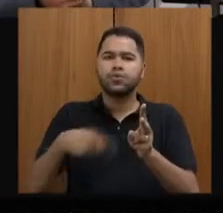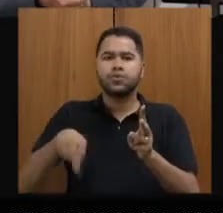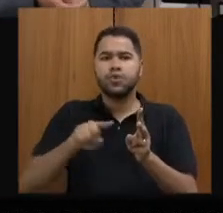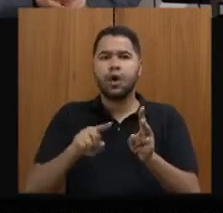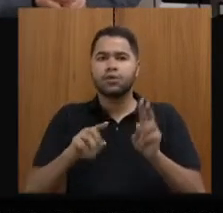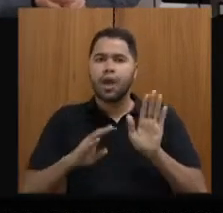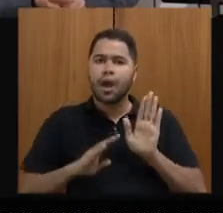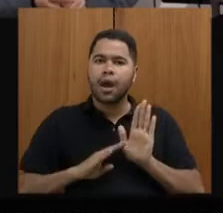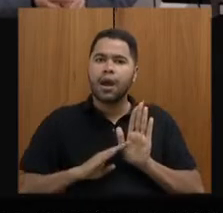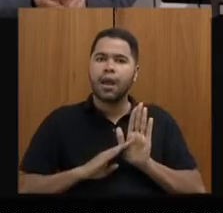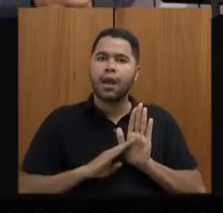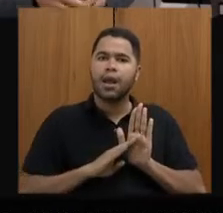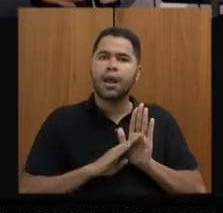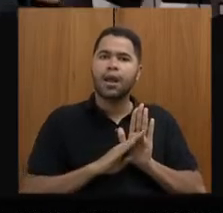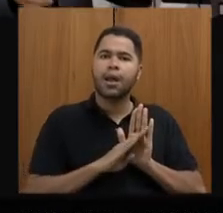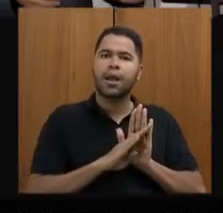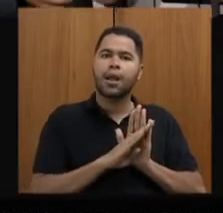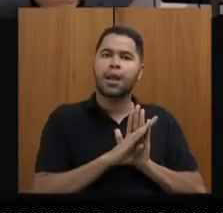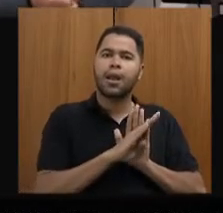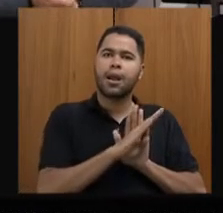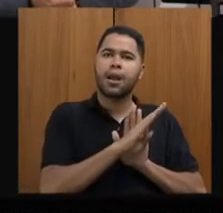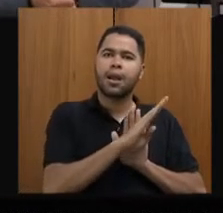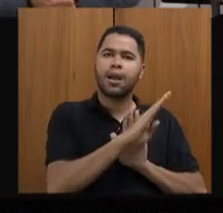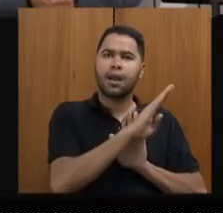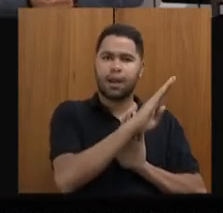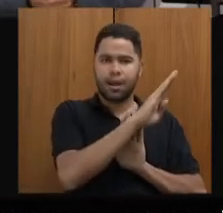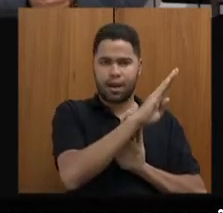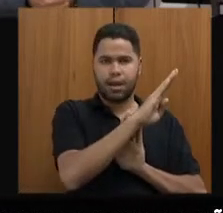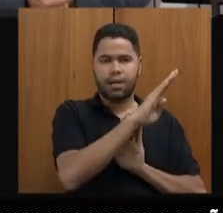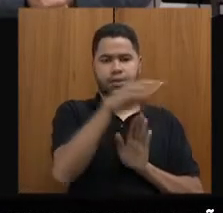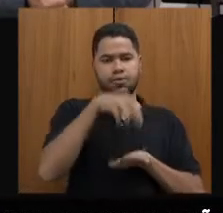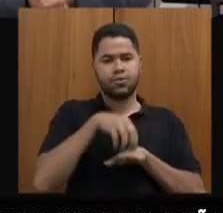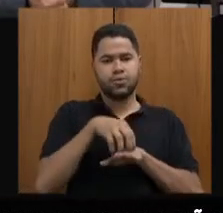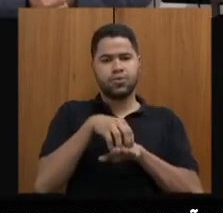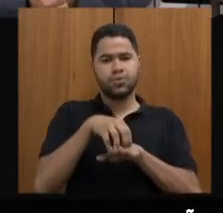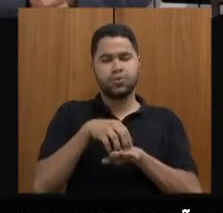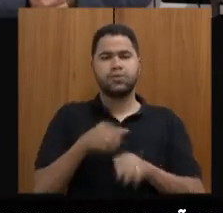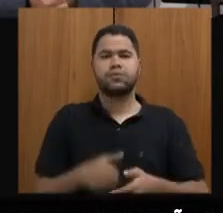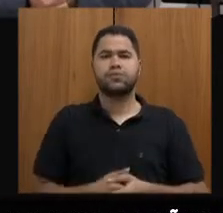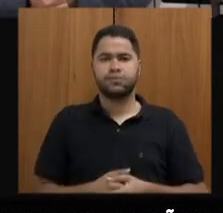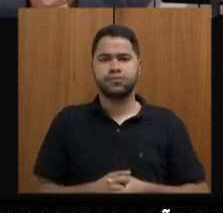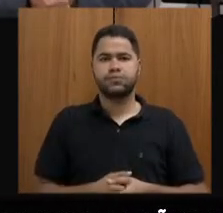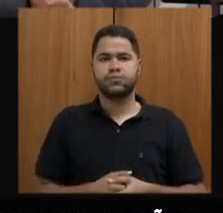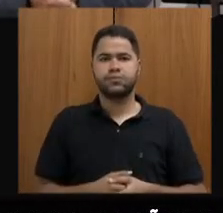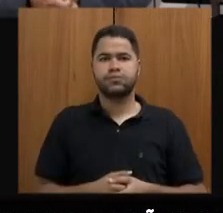ascendente e na dianteira do país no crescimento do turismo. Pode passar?